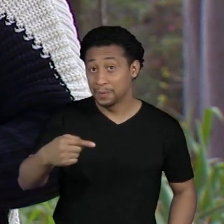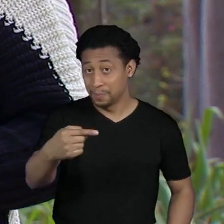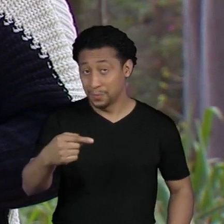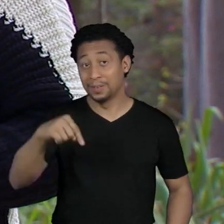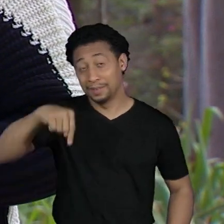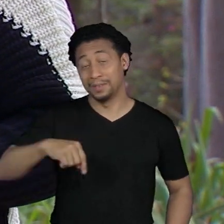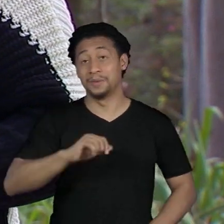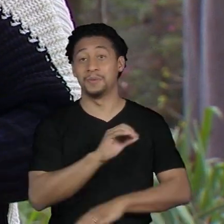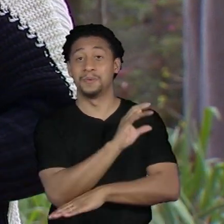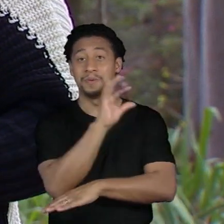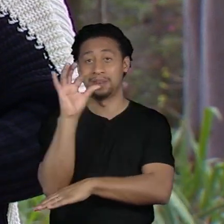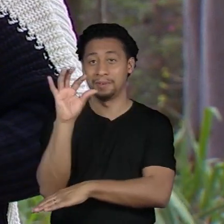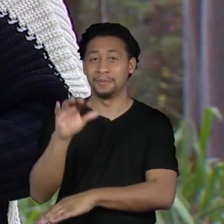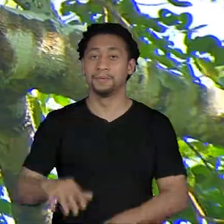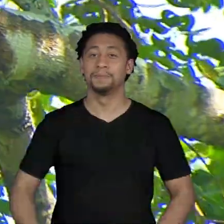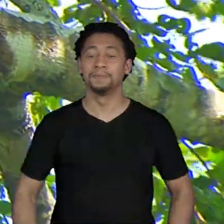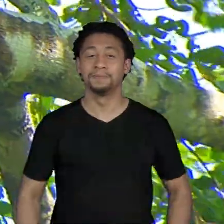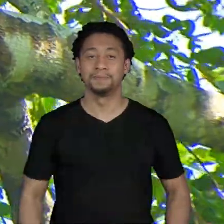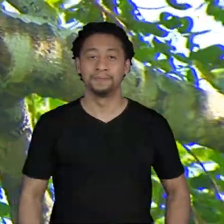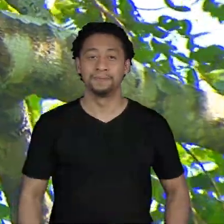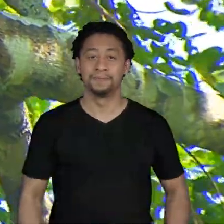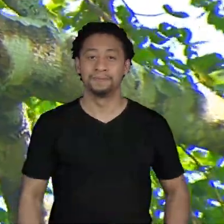aqui no Repórter Eco